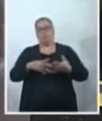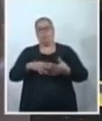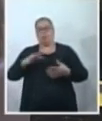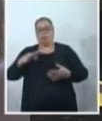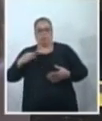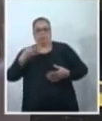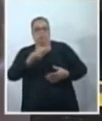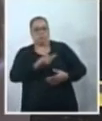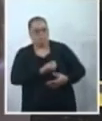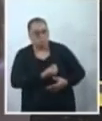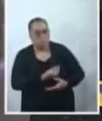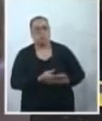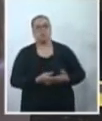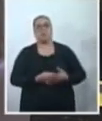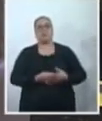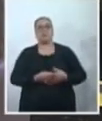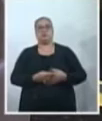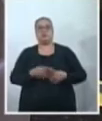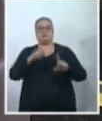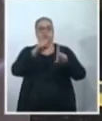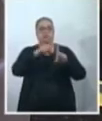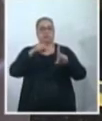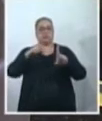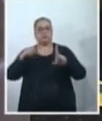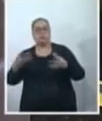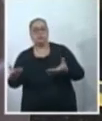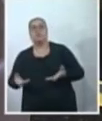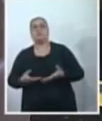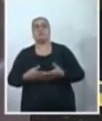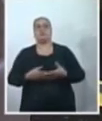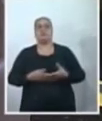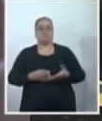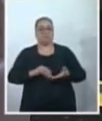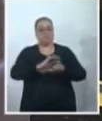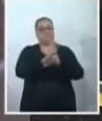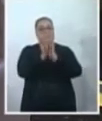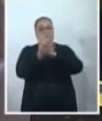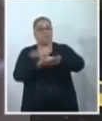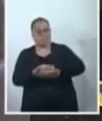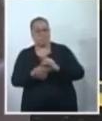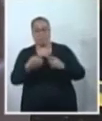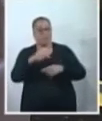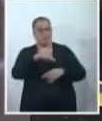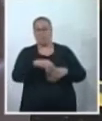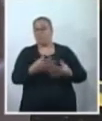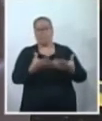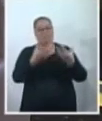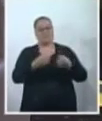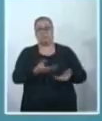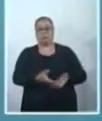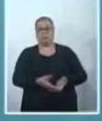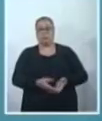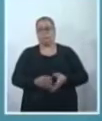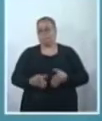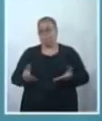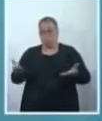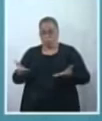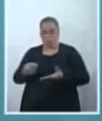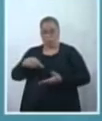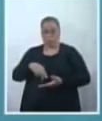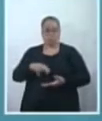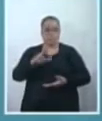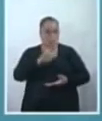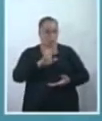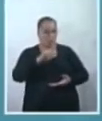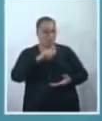transexuais, né? Que vivem a questão, muitas vezes, do preconceito e não são atendidas, né? Isso, vereadora? Hoje, em Uberlândia, nós temos